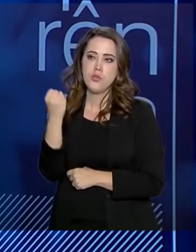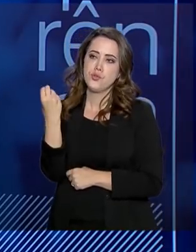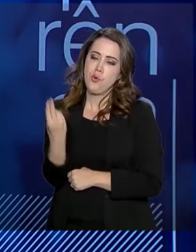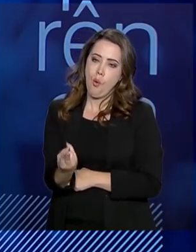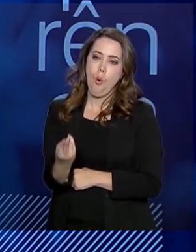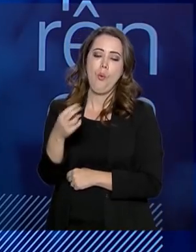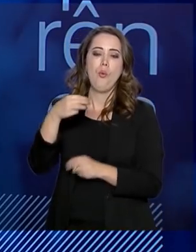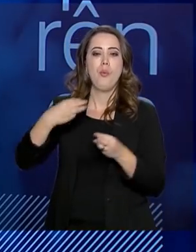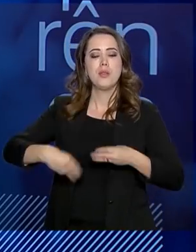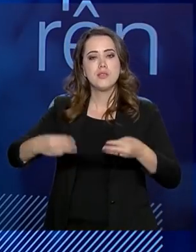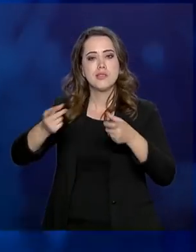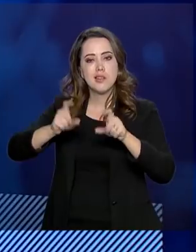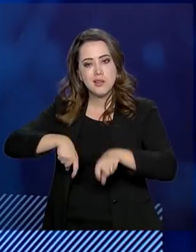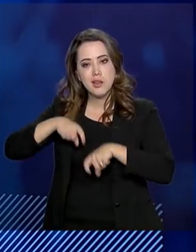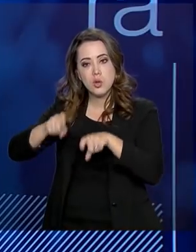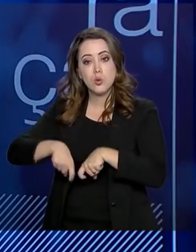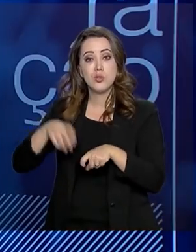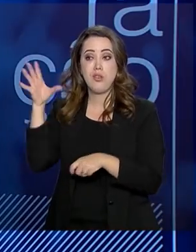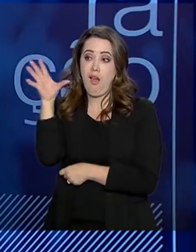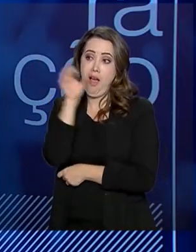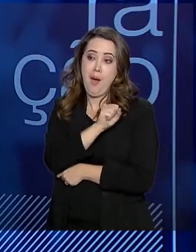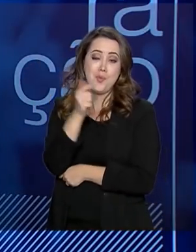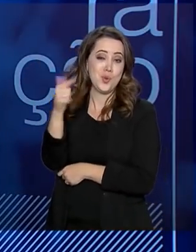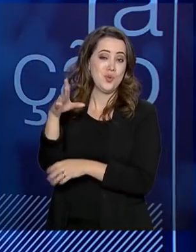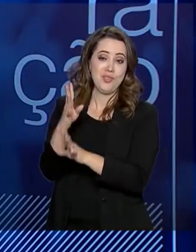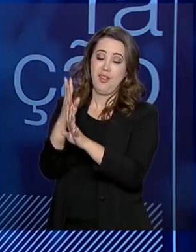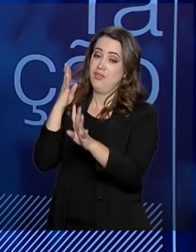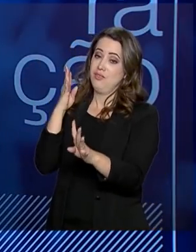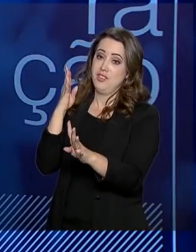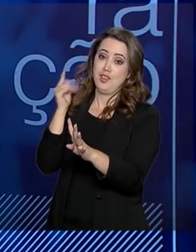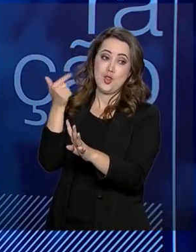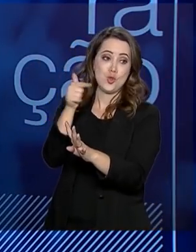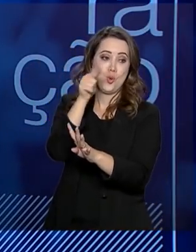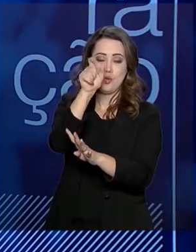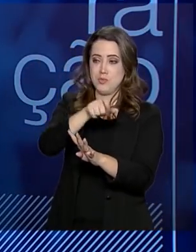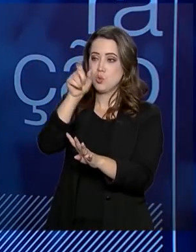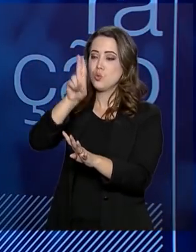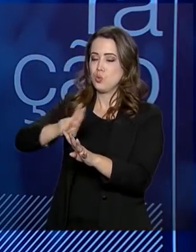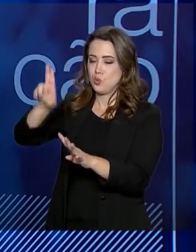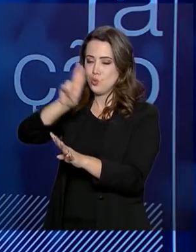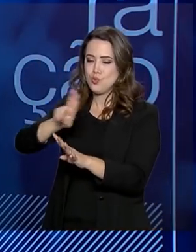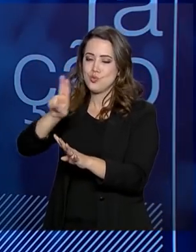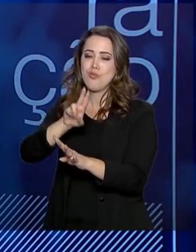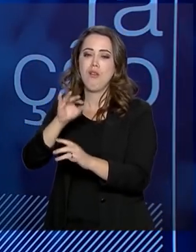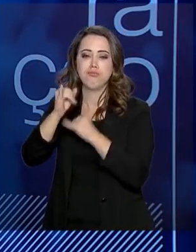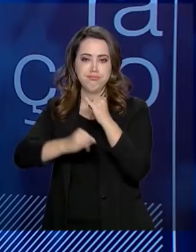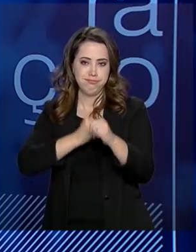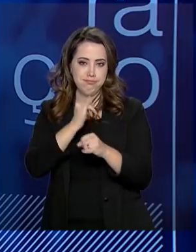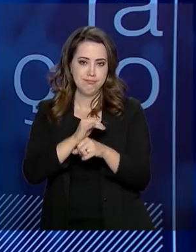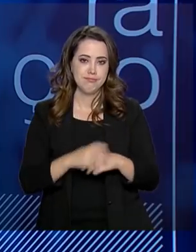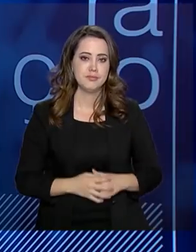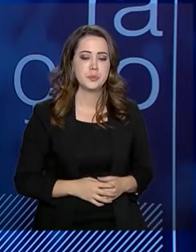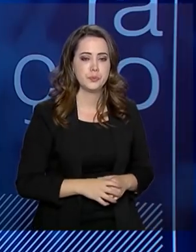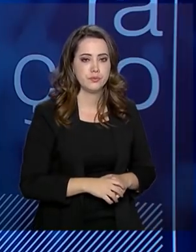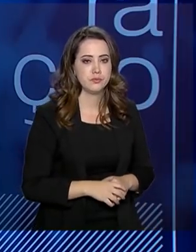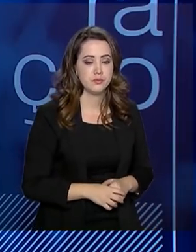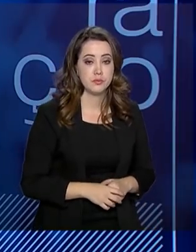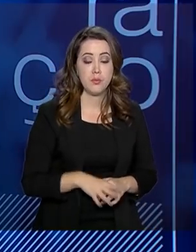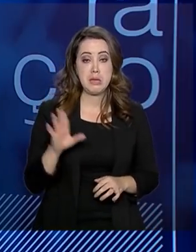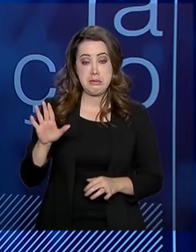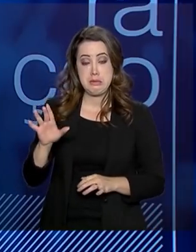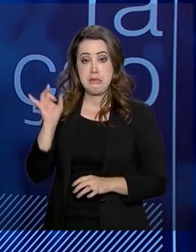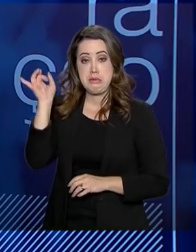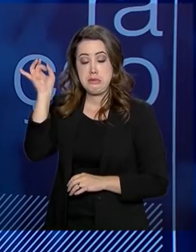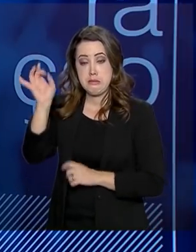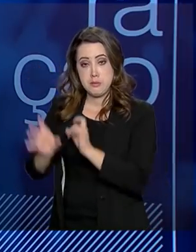ele vai ser atendido prontamente, de forma mais ágil. Então, é bom para todos os públicos. Especificamente daqueles que